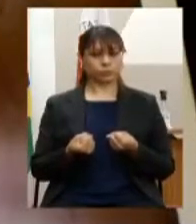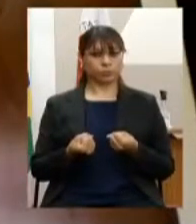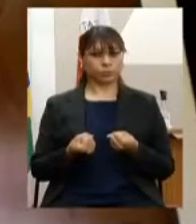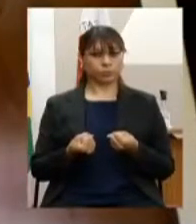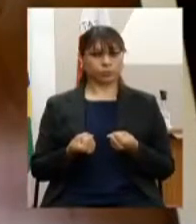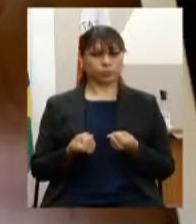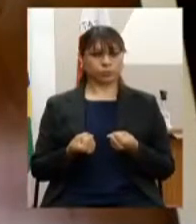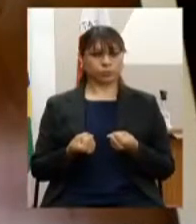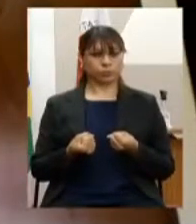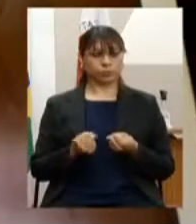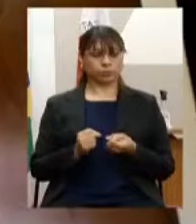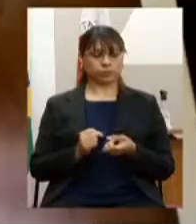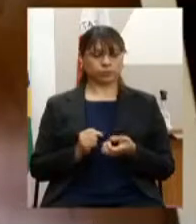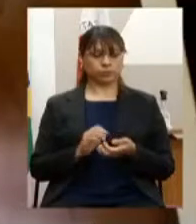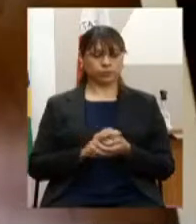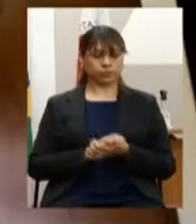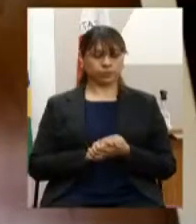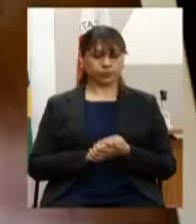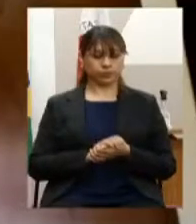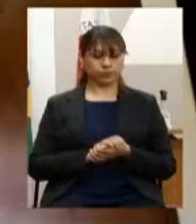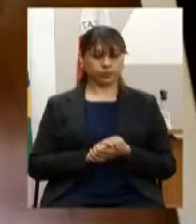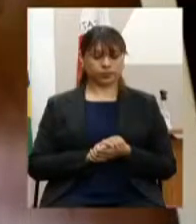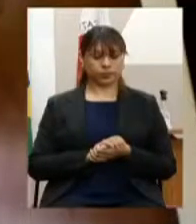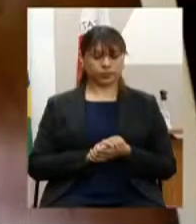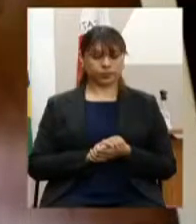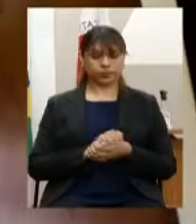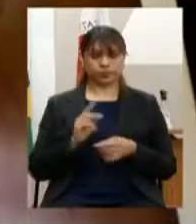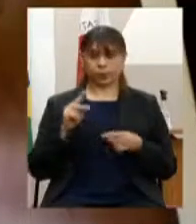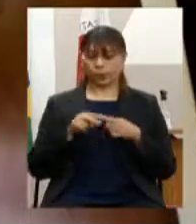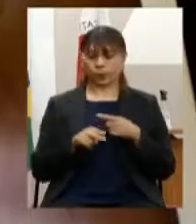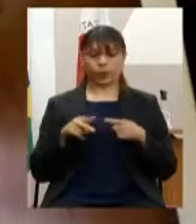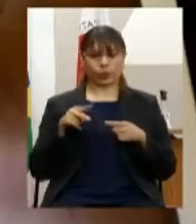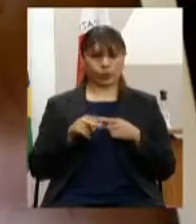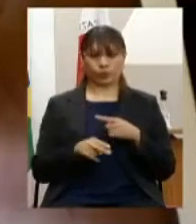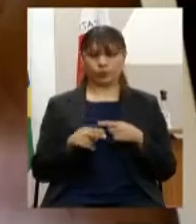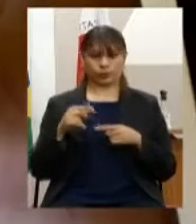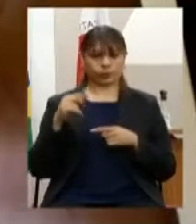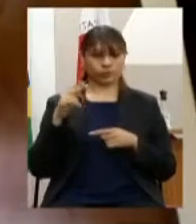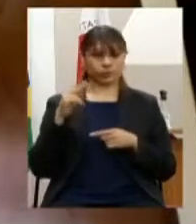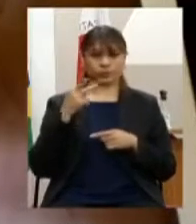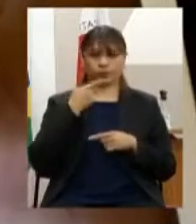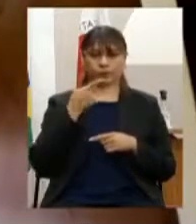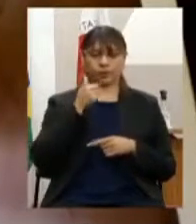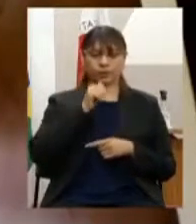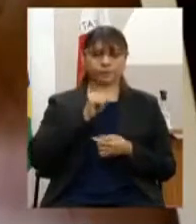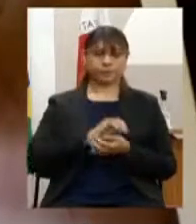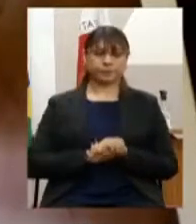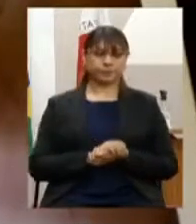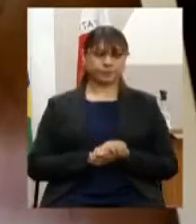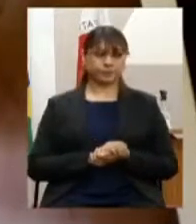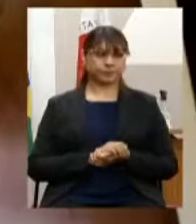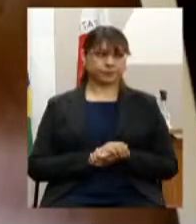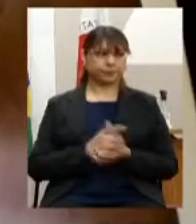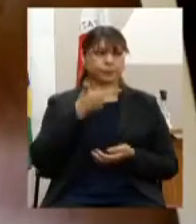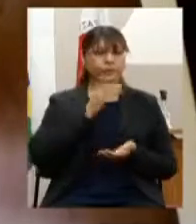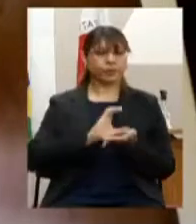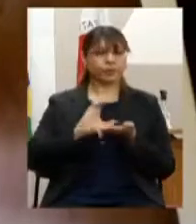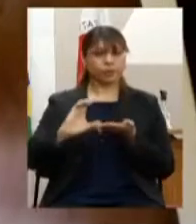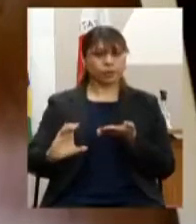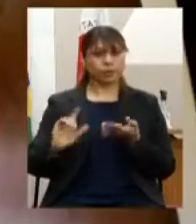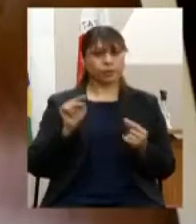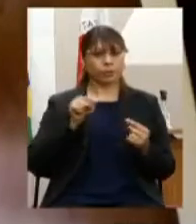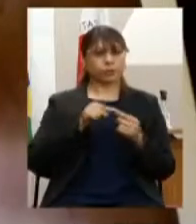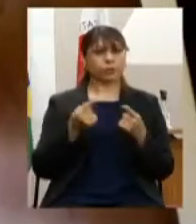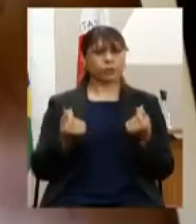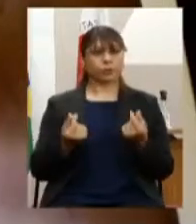terceiro ponto acrescentar recursos à meta financeira